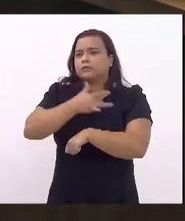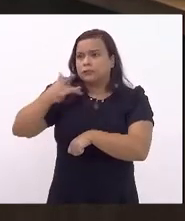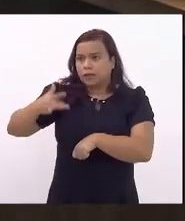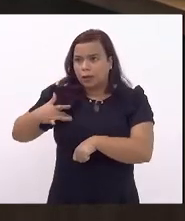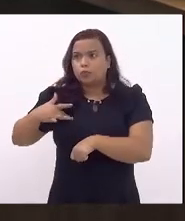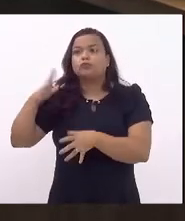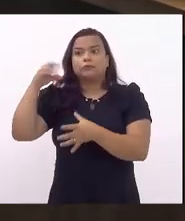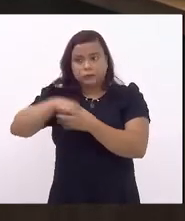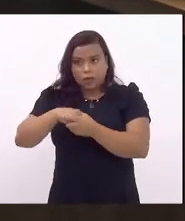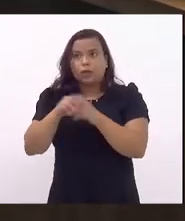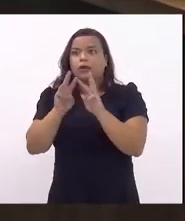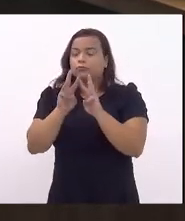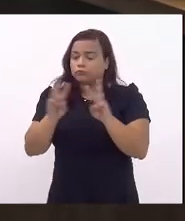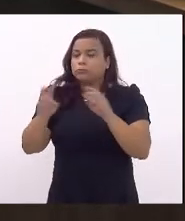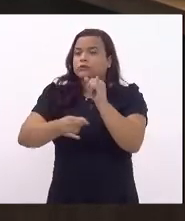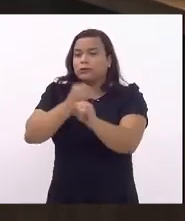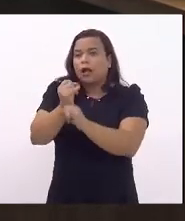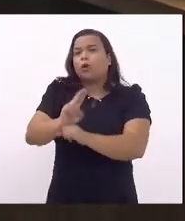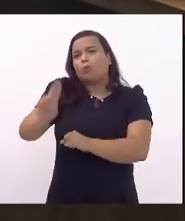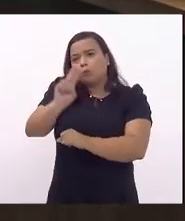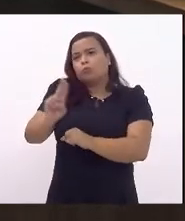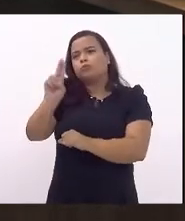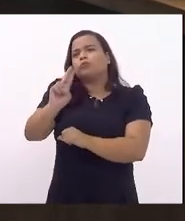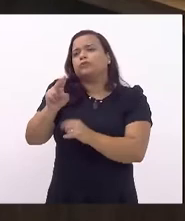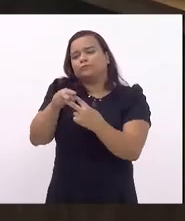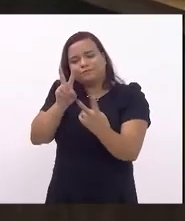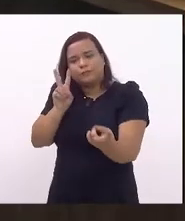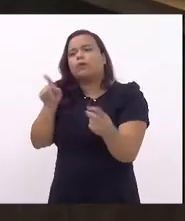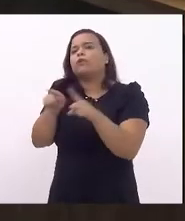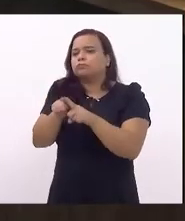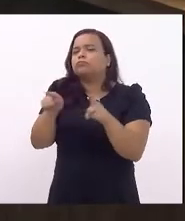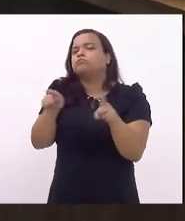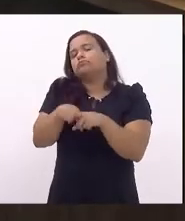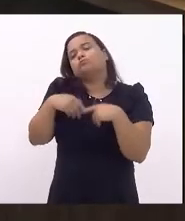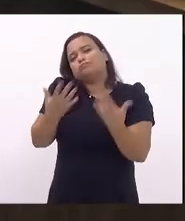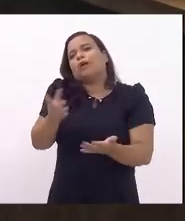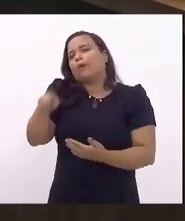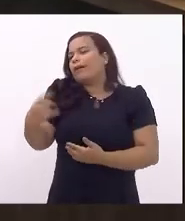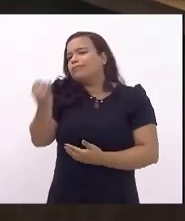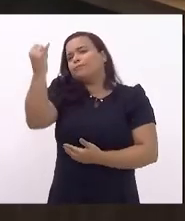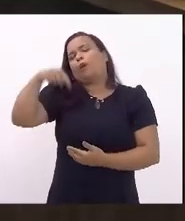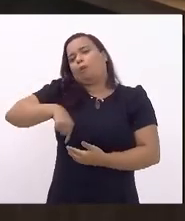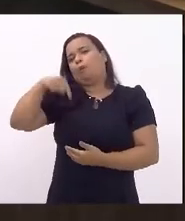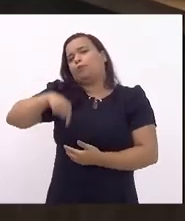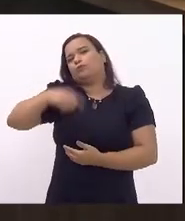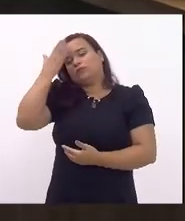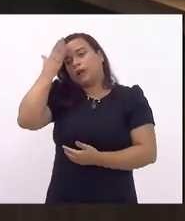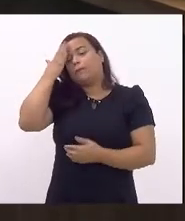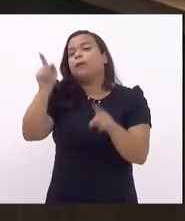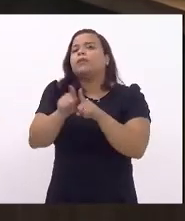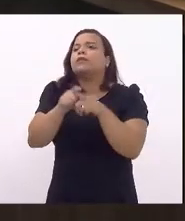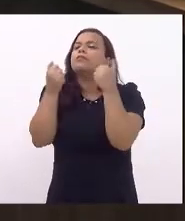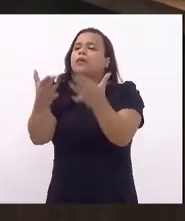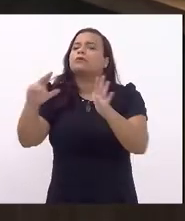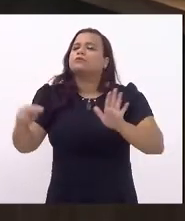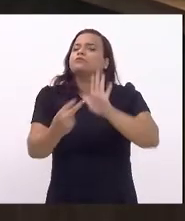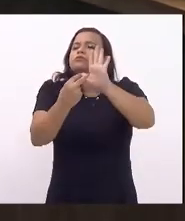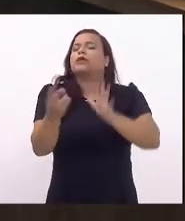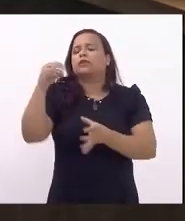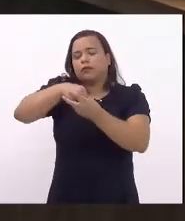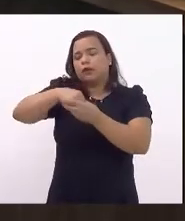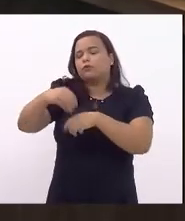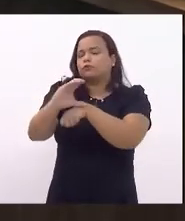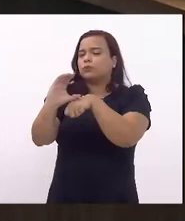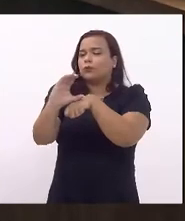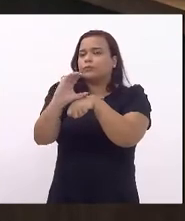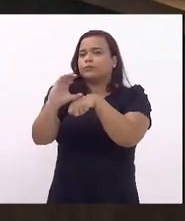conectividade. Então, é um elemento central hoje e, para além disso, senhor presidente, reconhecer na Constituição